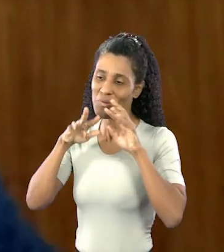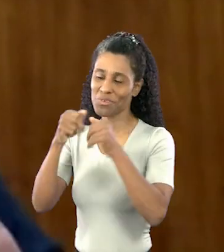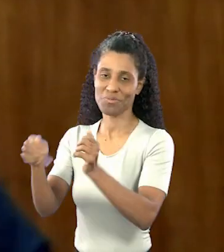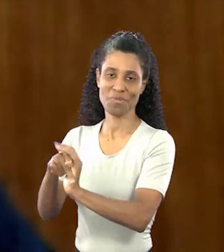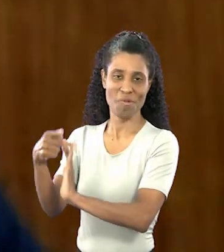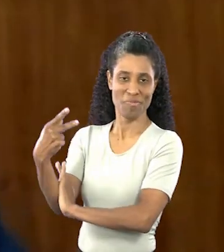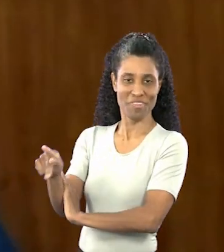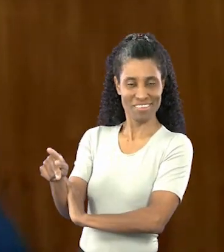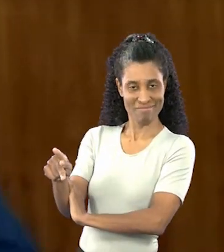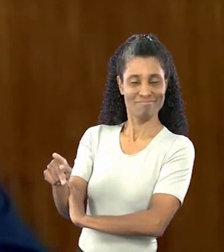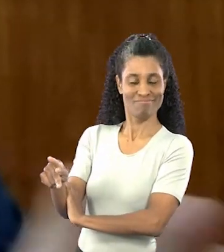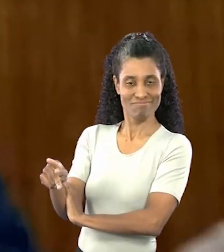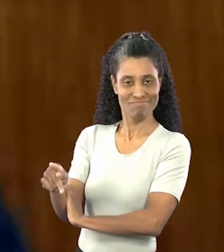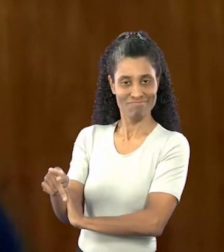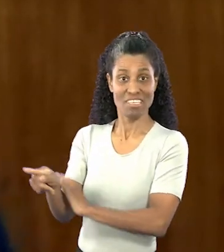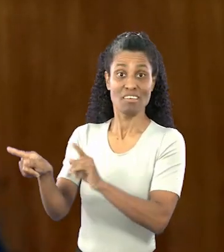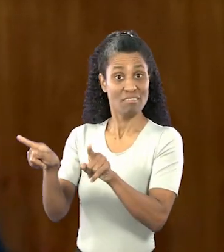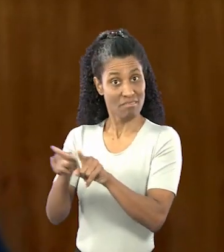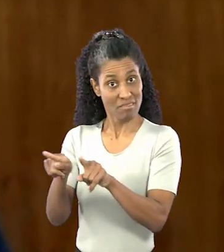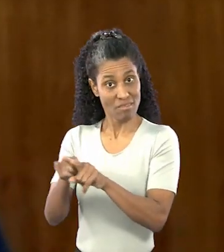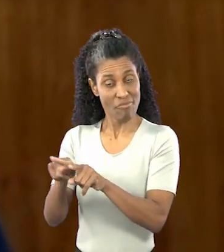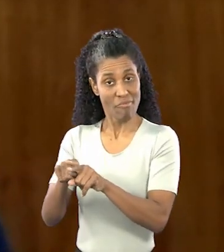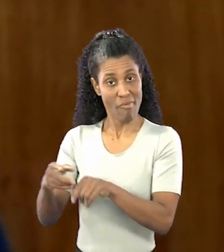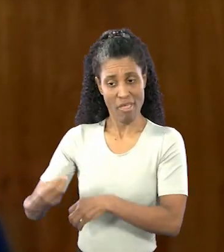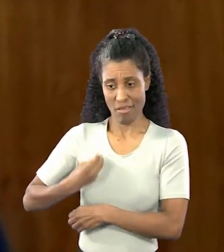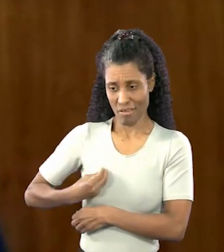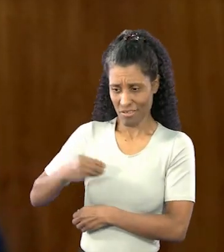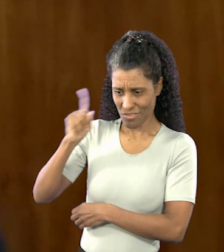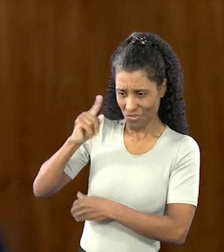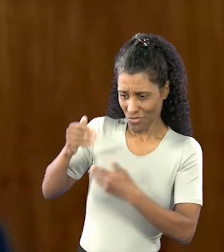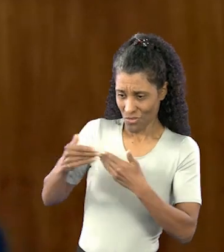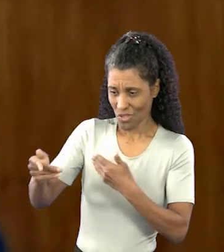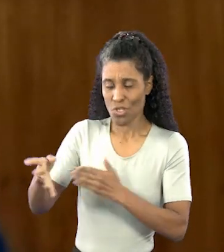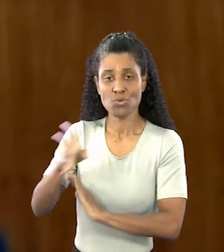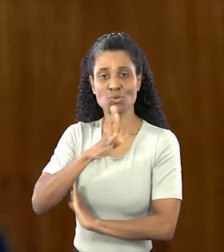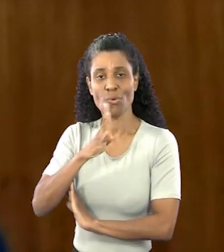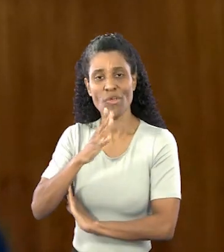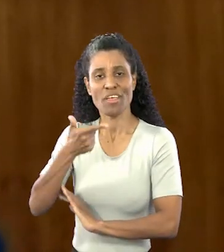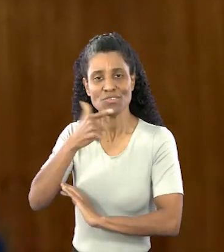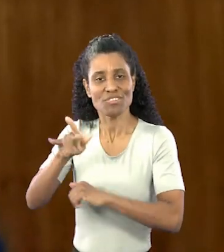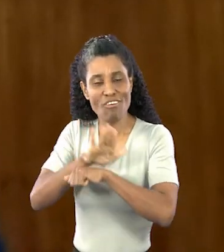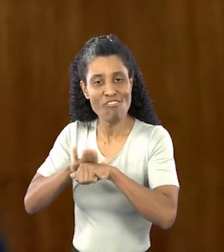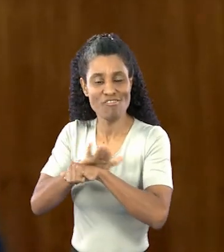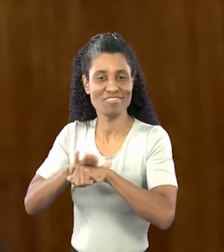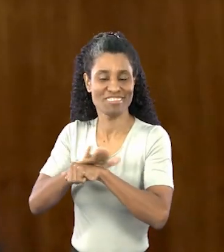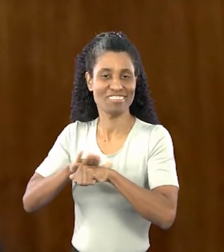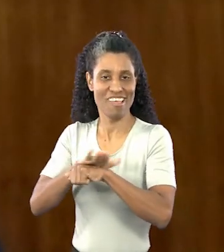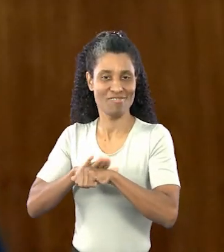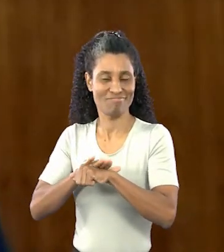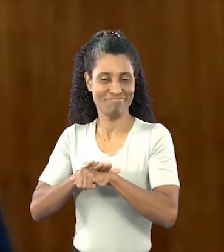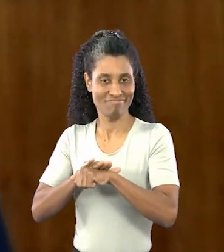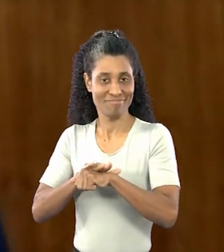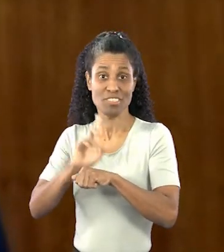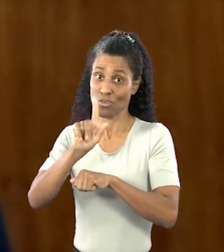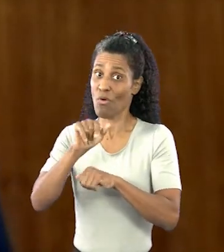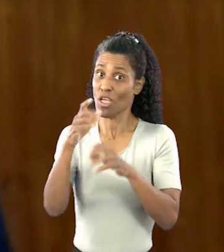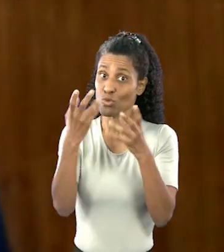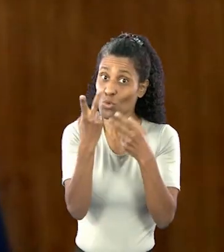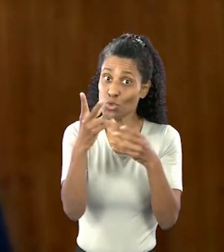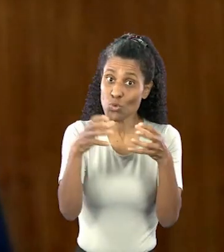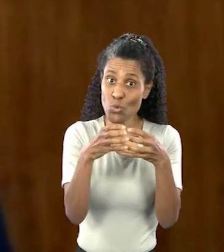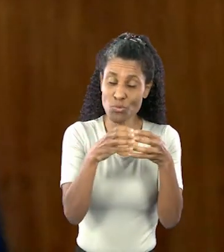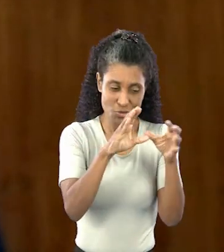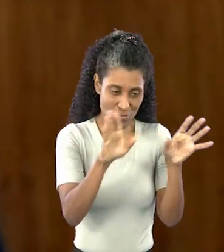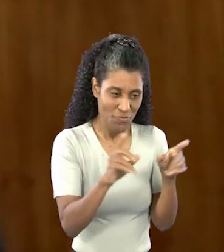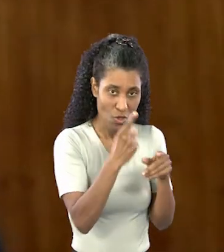ali, naquela circunstância, também tem essa mesma rotina e eles se conhecem, eles se conversam. Então, se estabelecem dois